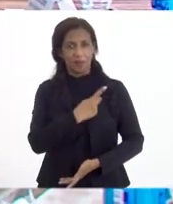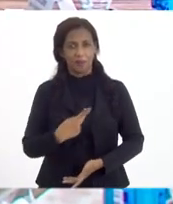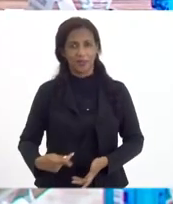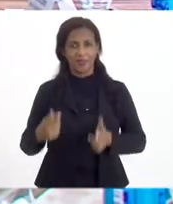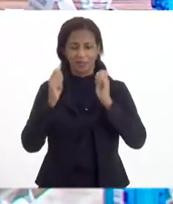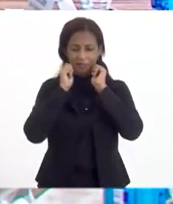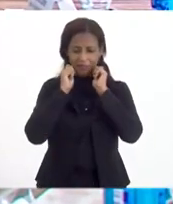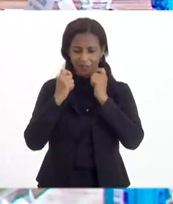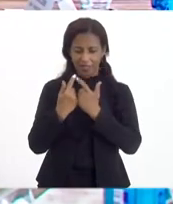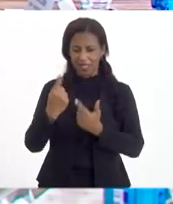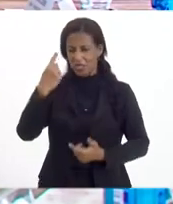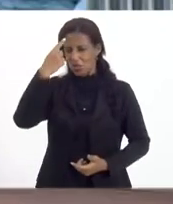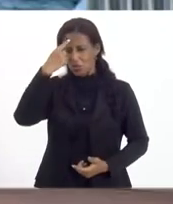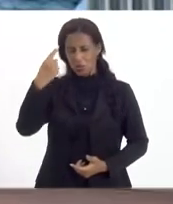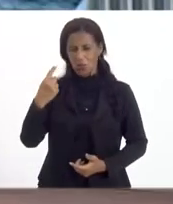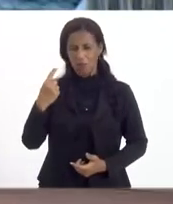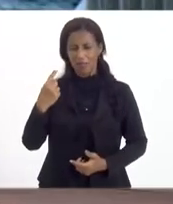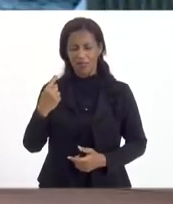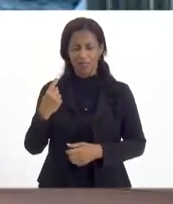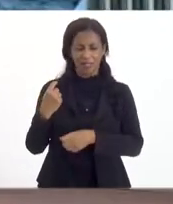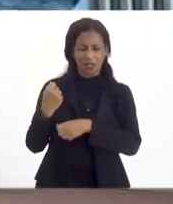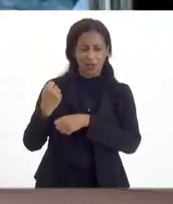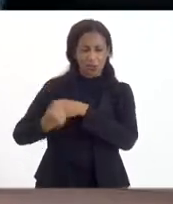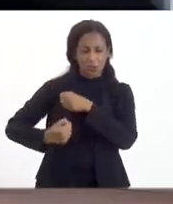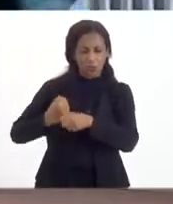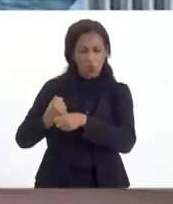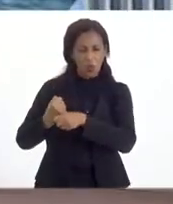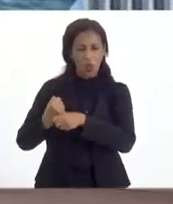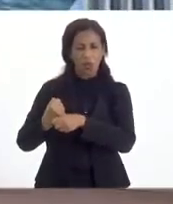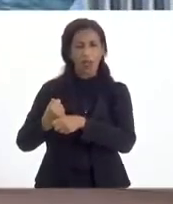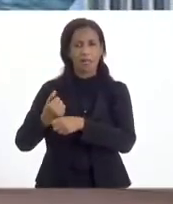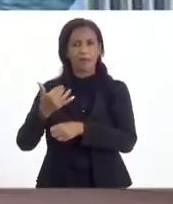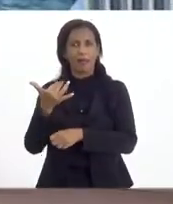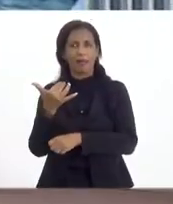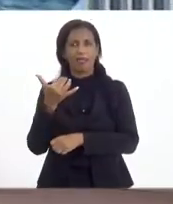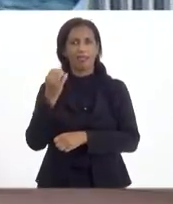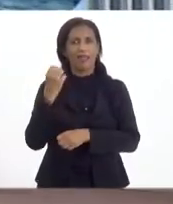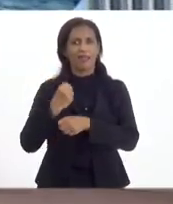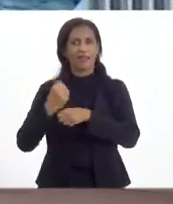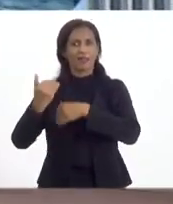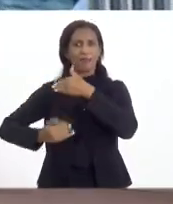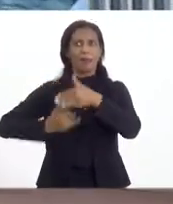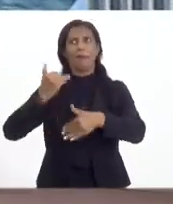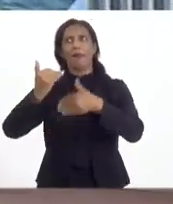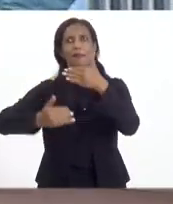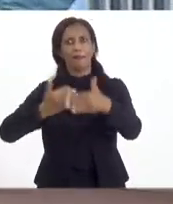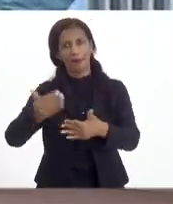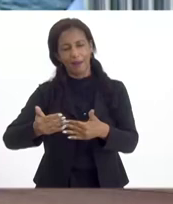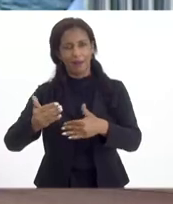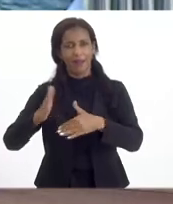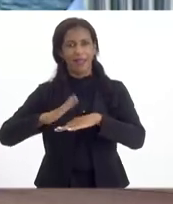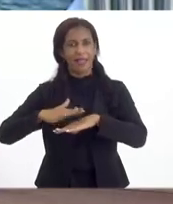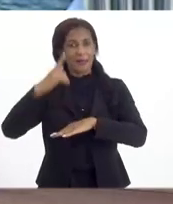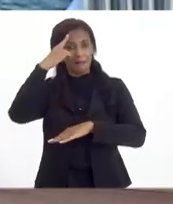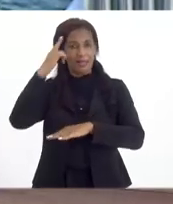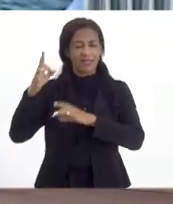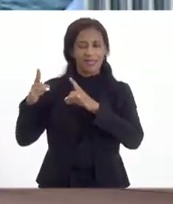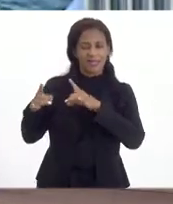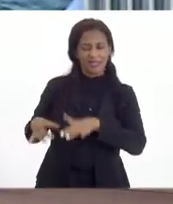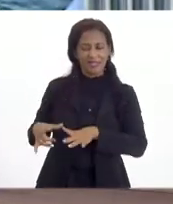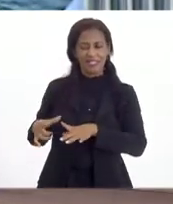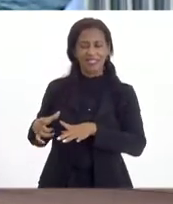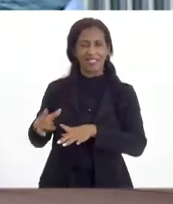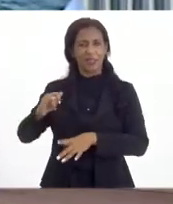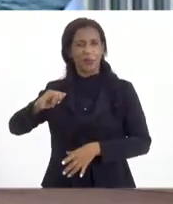ele não pensa nos próximos anos, ele pensa nas próximas décadas. Ele pensa em deixar um legado importante de